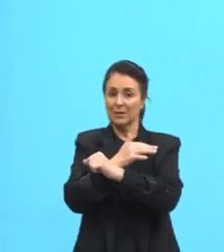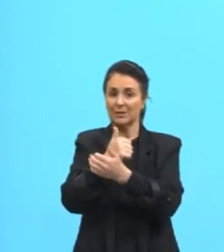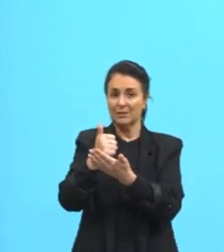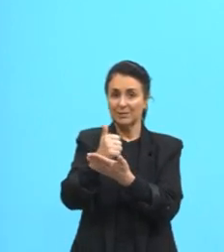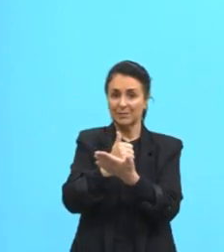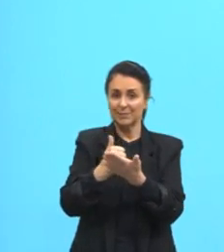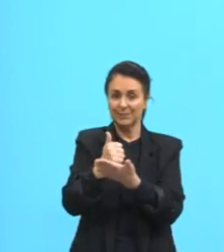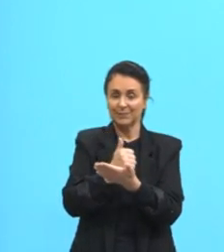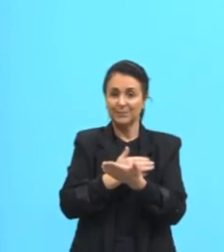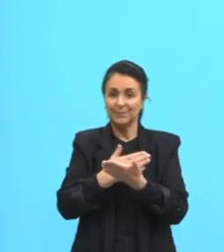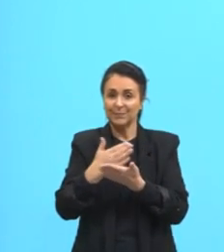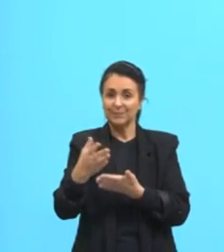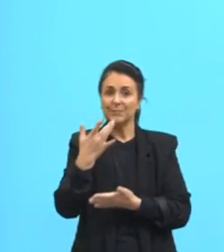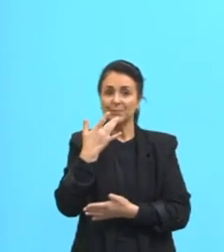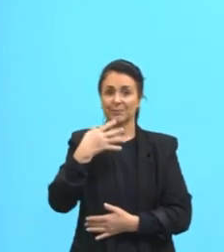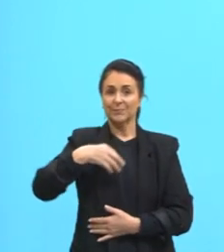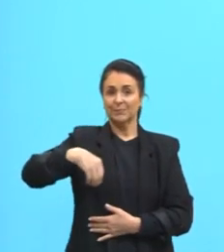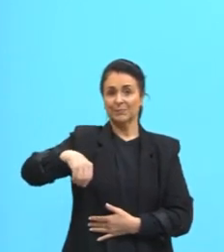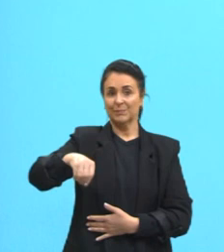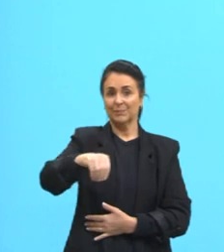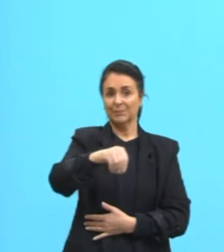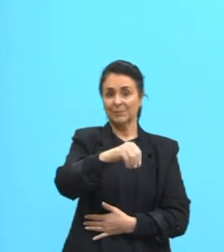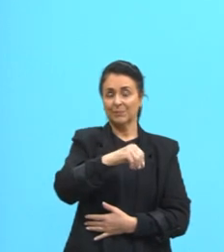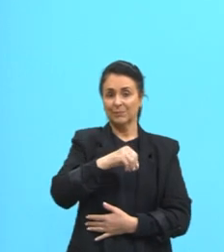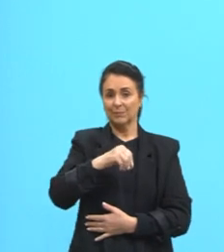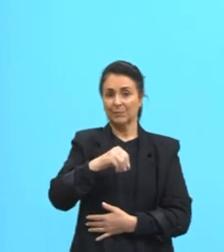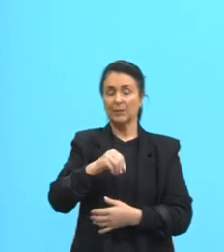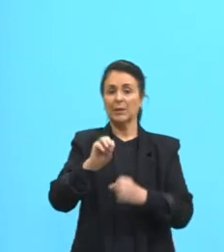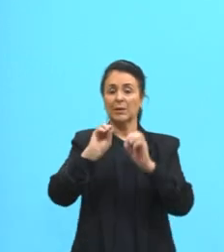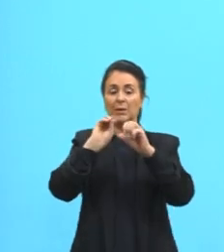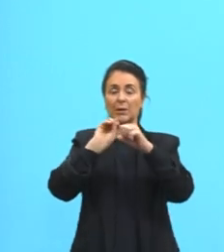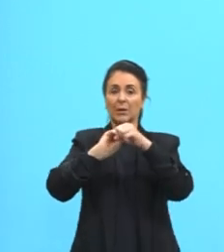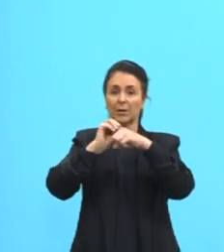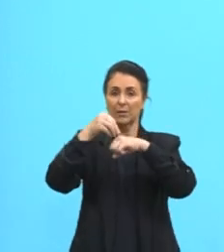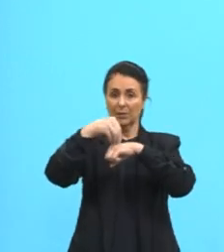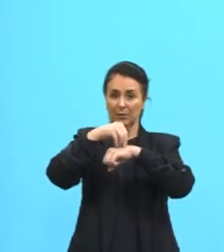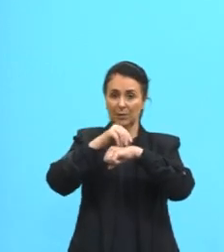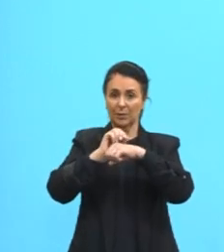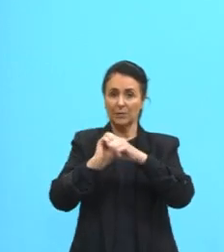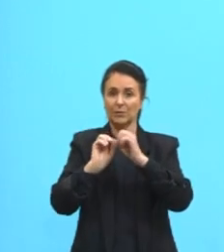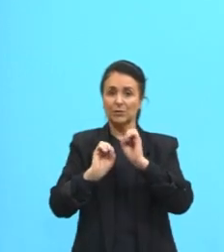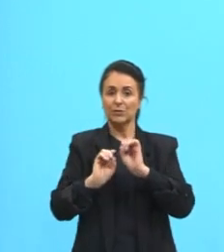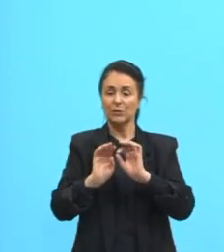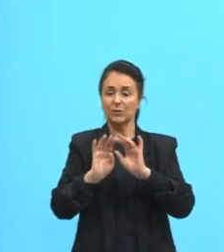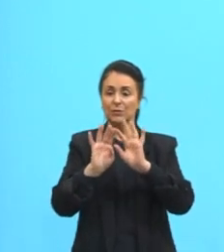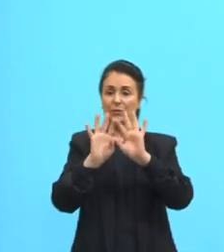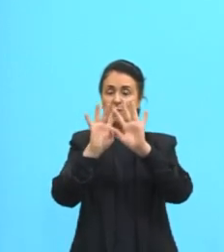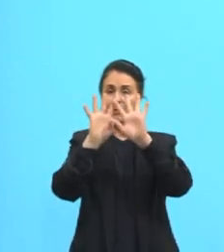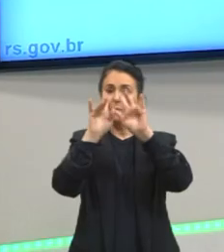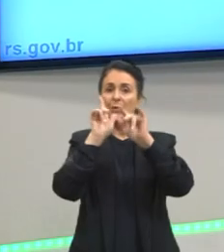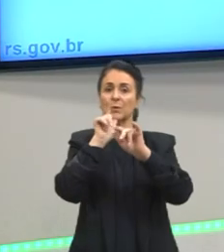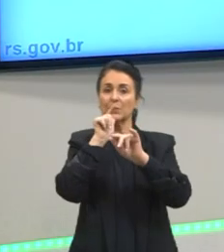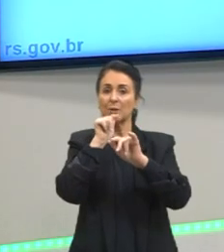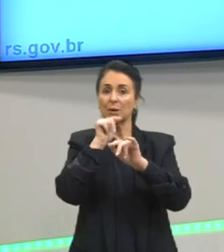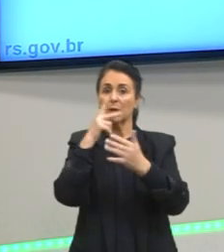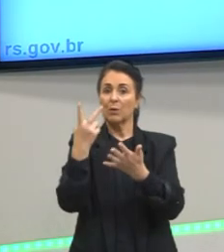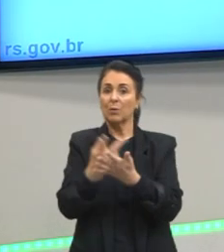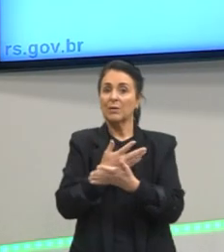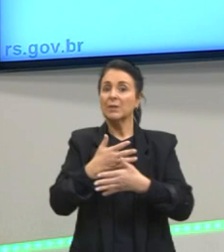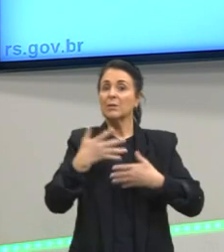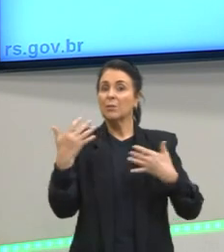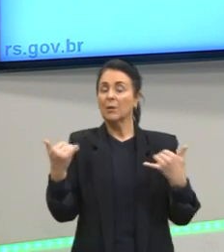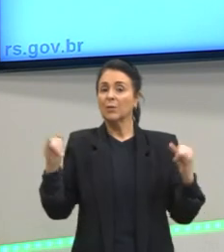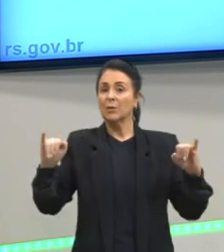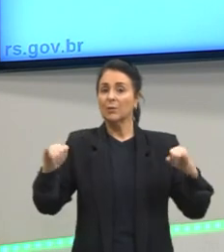formando o sal. A fixação de moléculas de vapor de água pelos núcleos de condensação ocorre por ligações